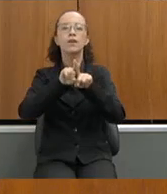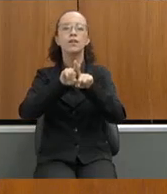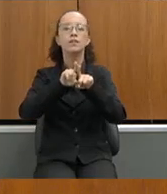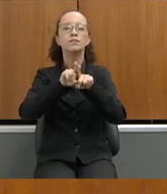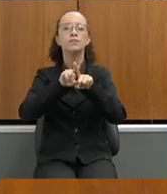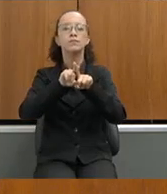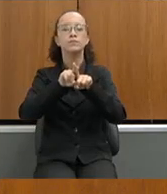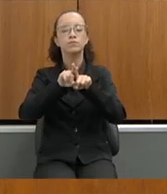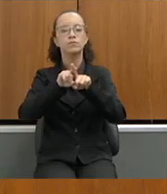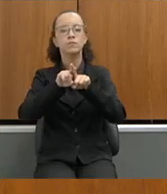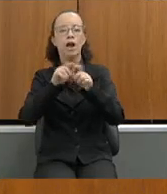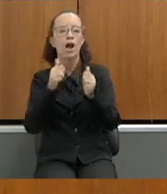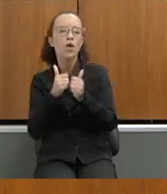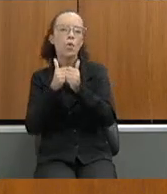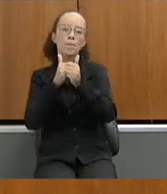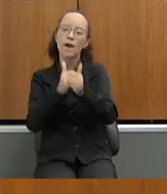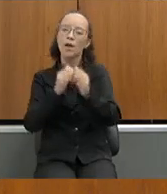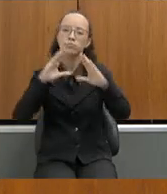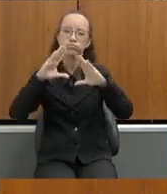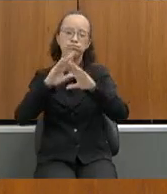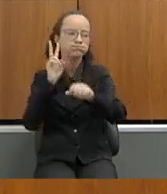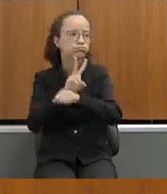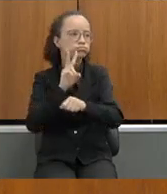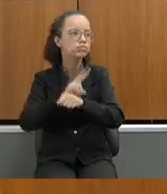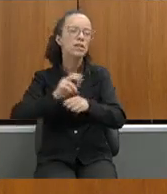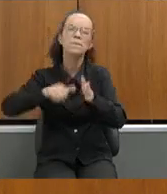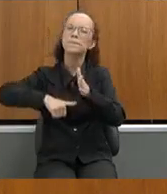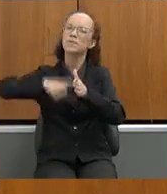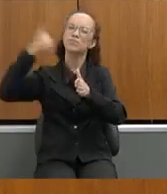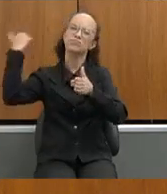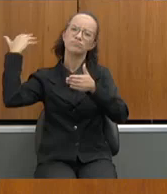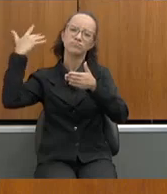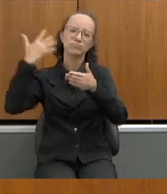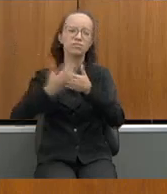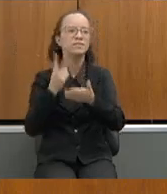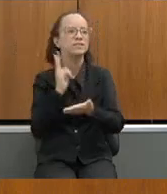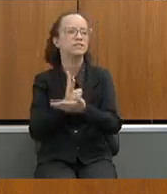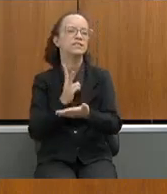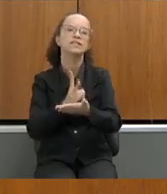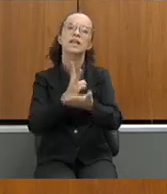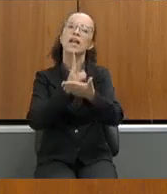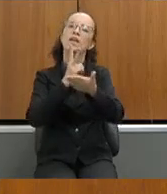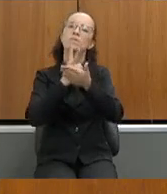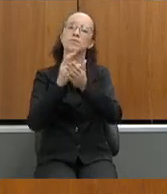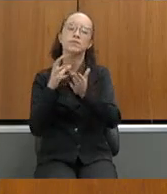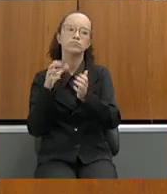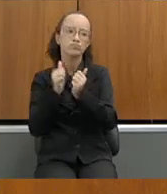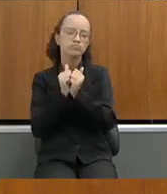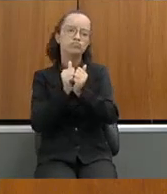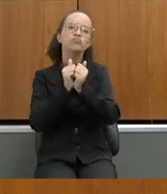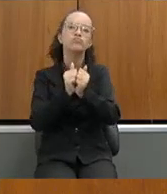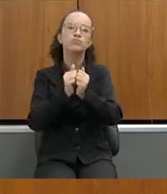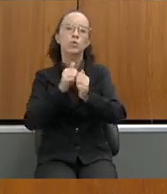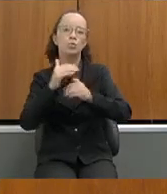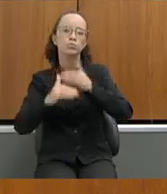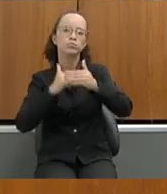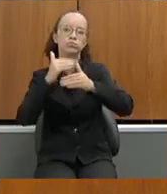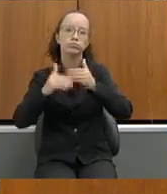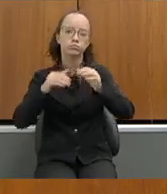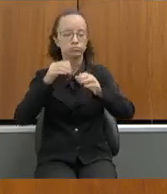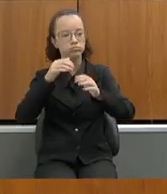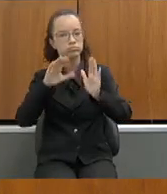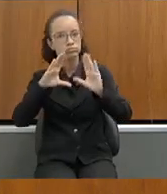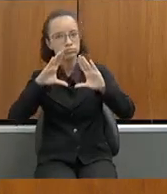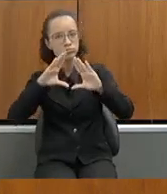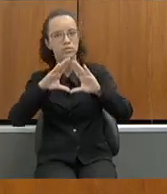acompanha o Assembleia fiscaliza desde a sua primeira edição sempre fazendo esse acompanhamento do processo legislativo então agradecer a presença